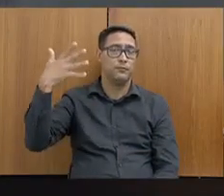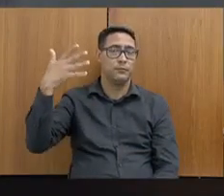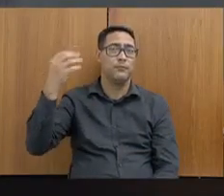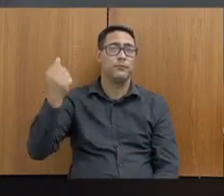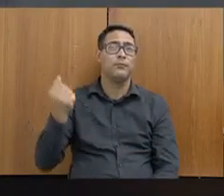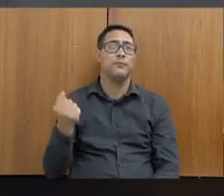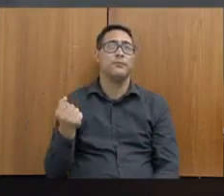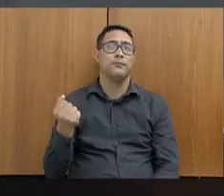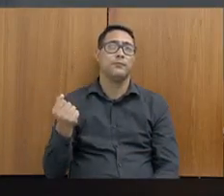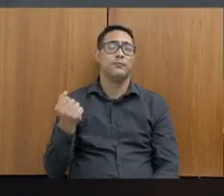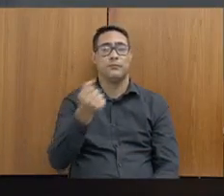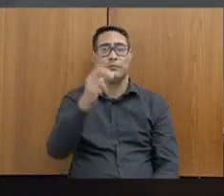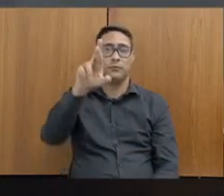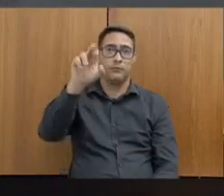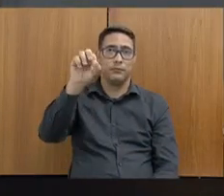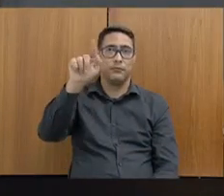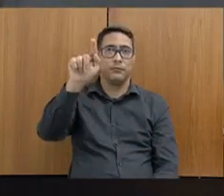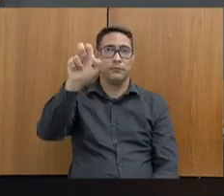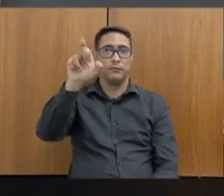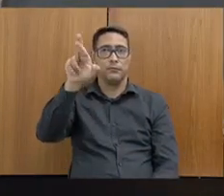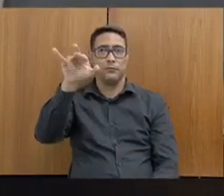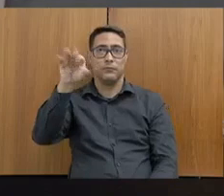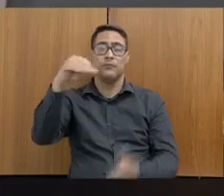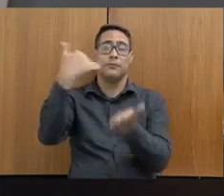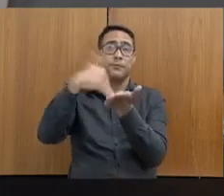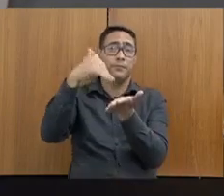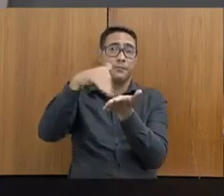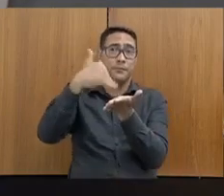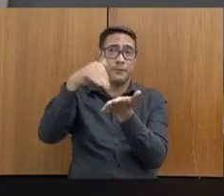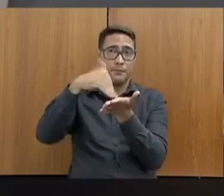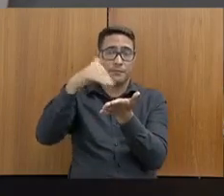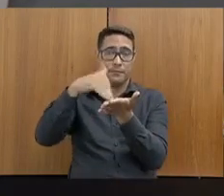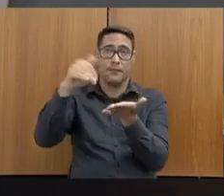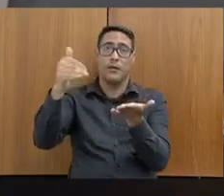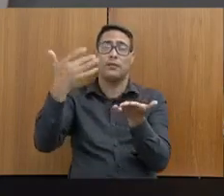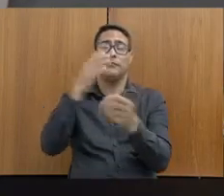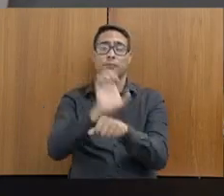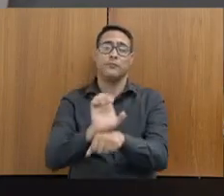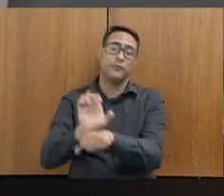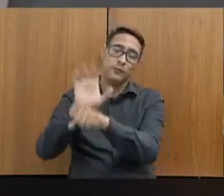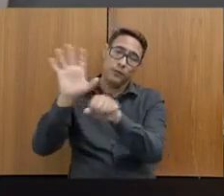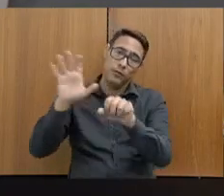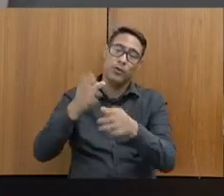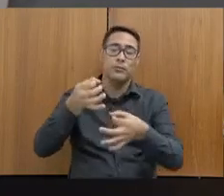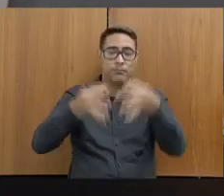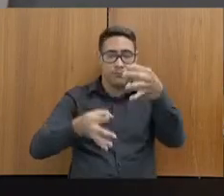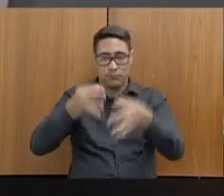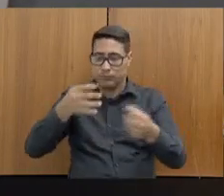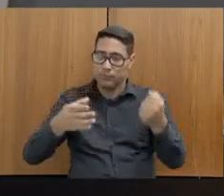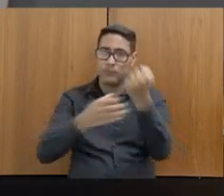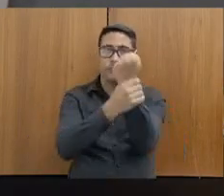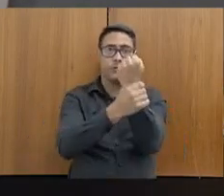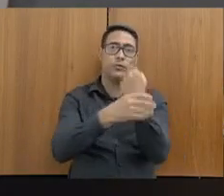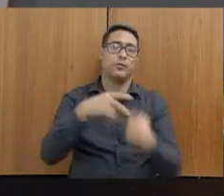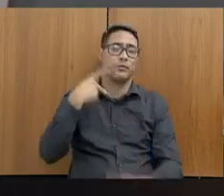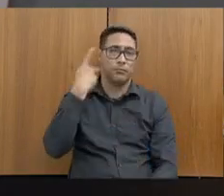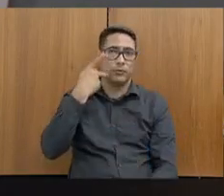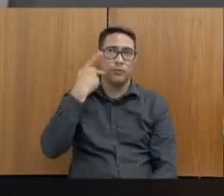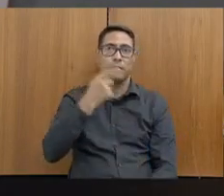O deputado é o